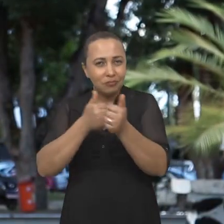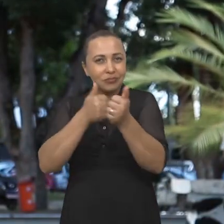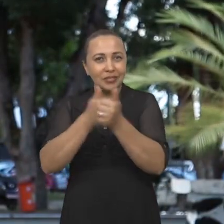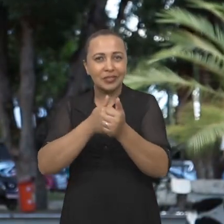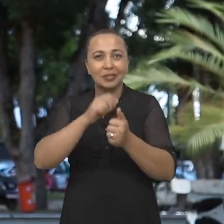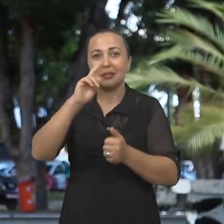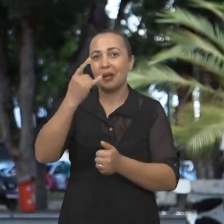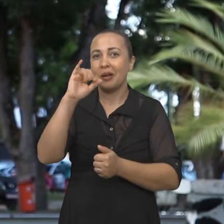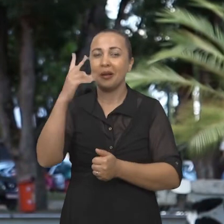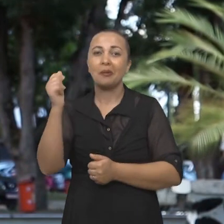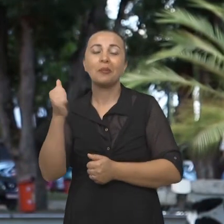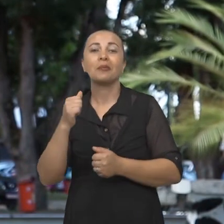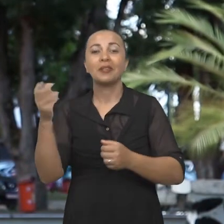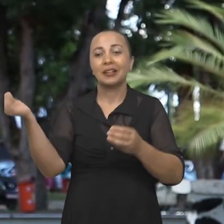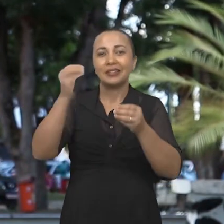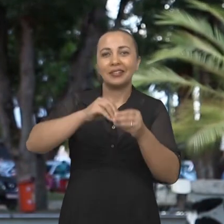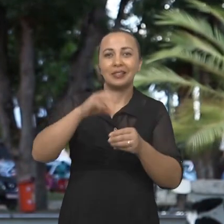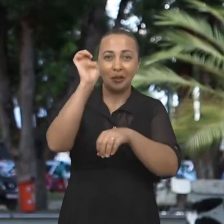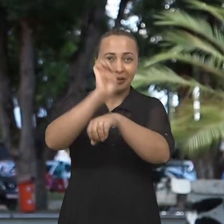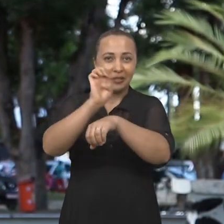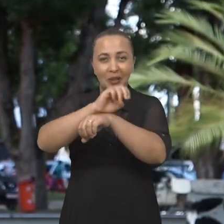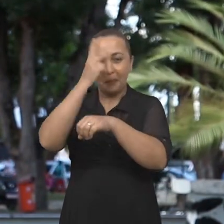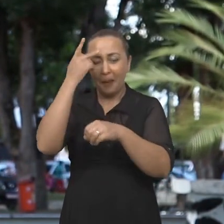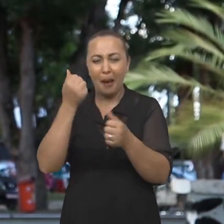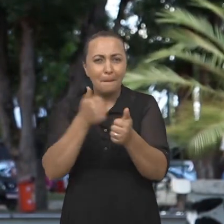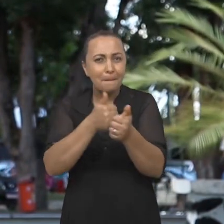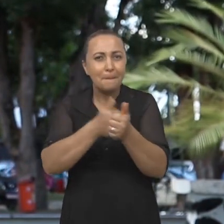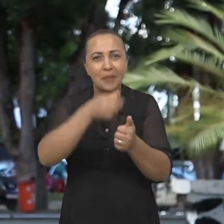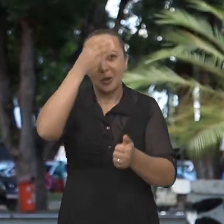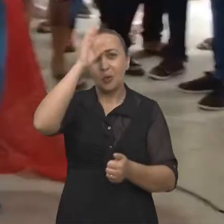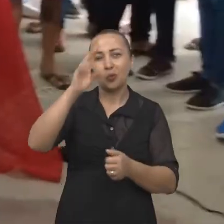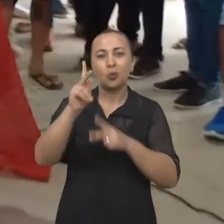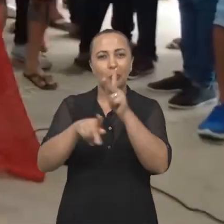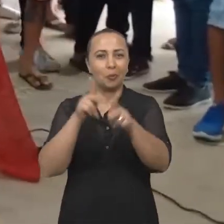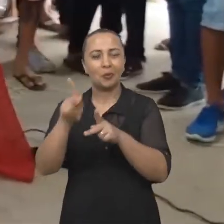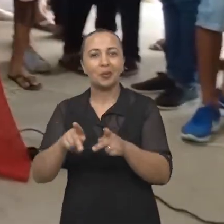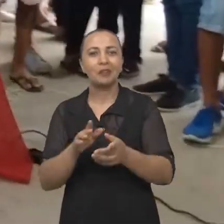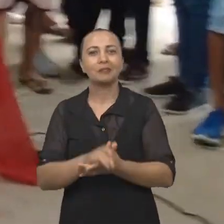universidade, a gente está trazendo o Estado para próximo dessa cultura popular.